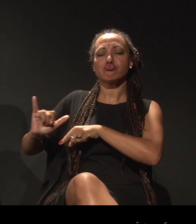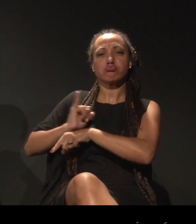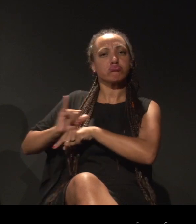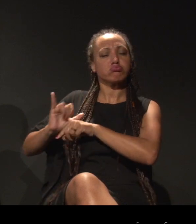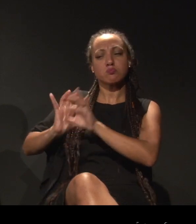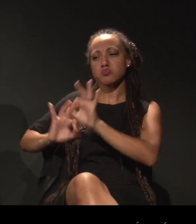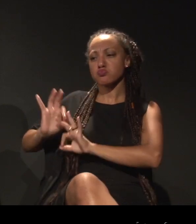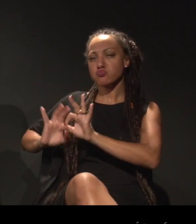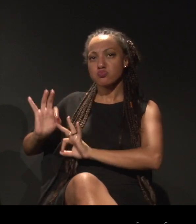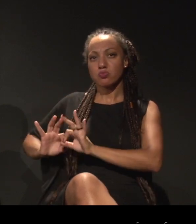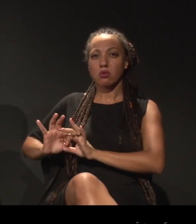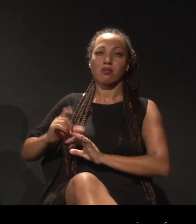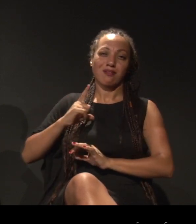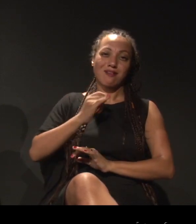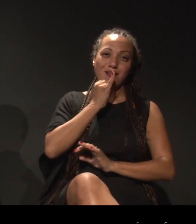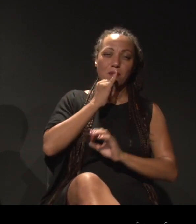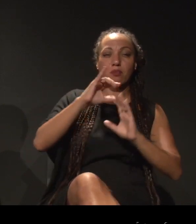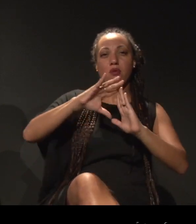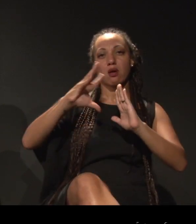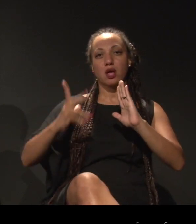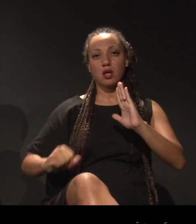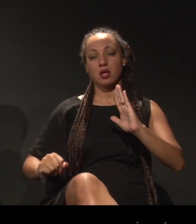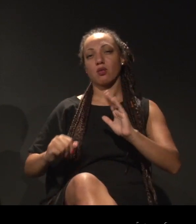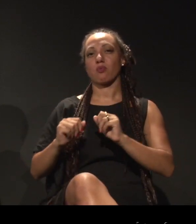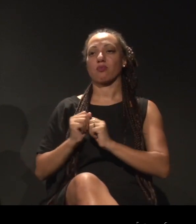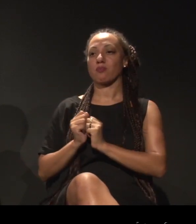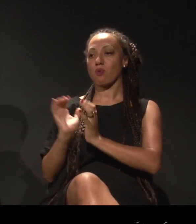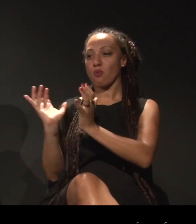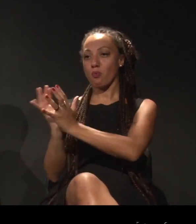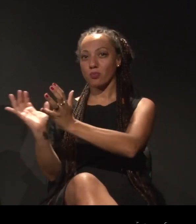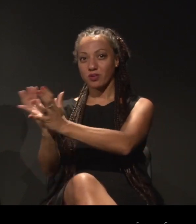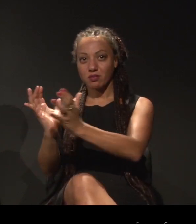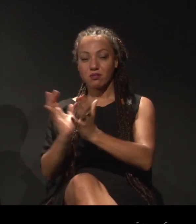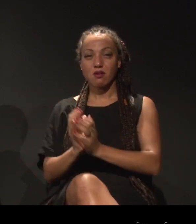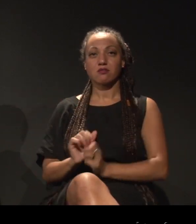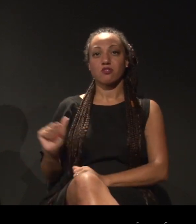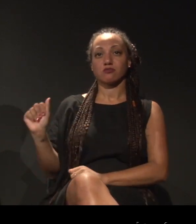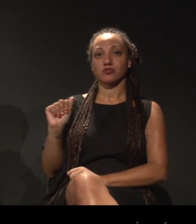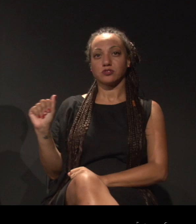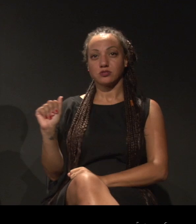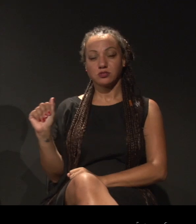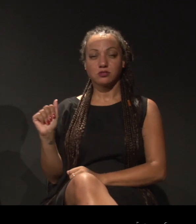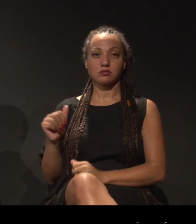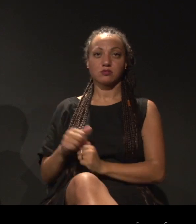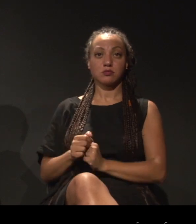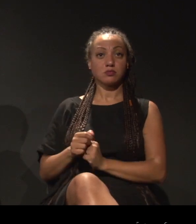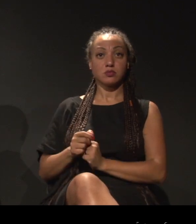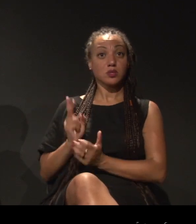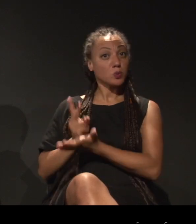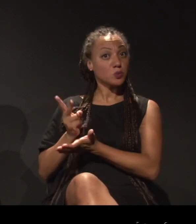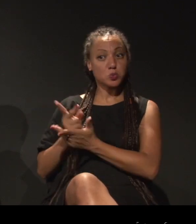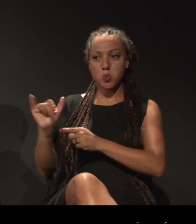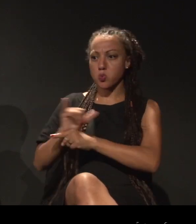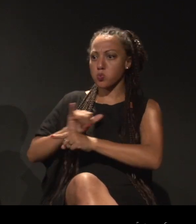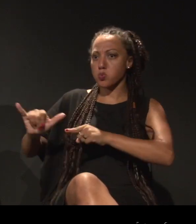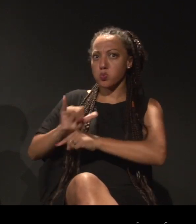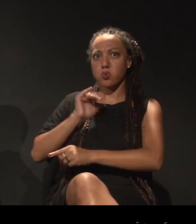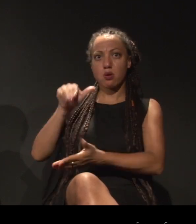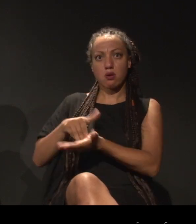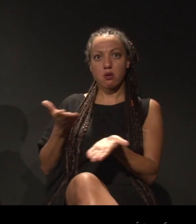rearticularam, seja pelos quilombos, pelas comunidades, pelas associações, e eles continuam se rearticulando,